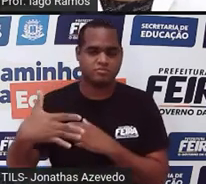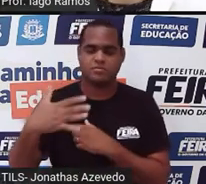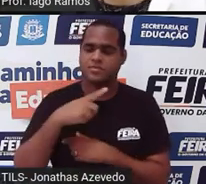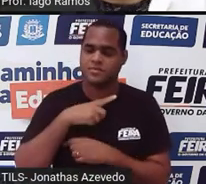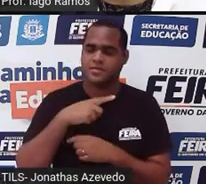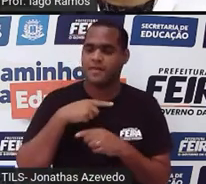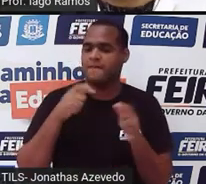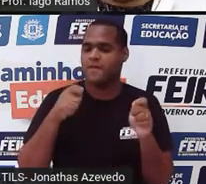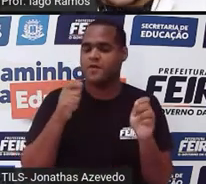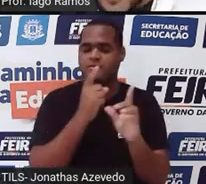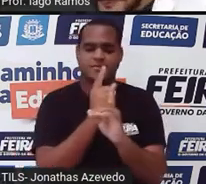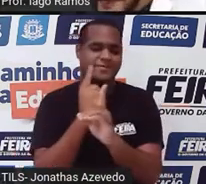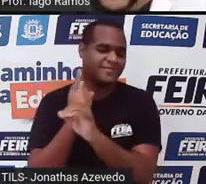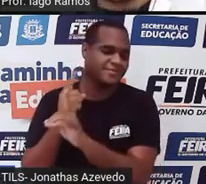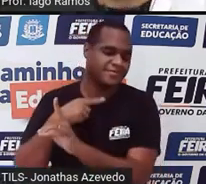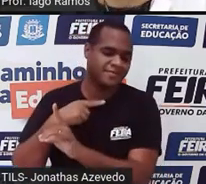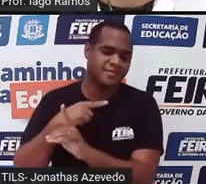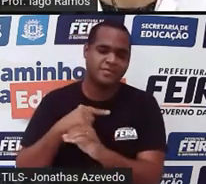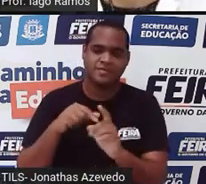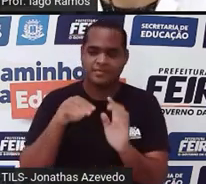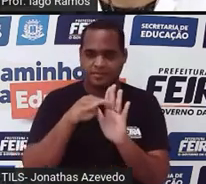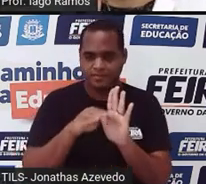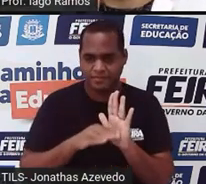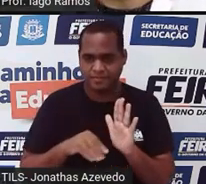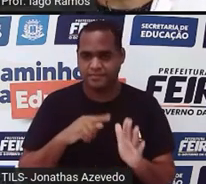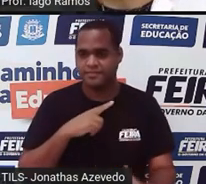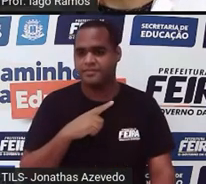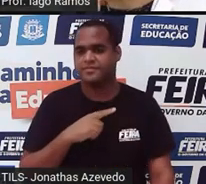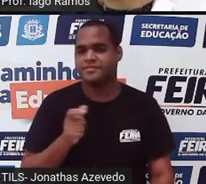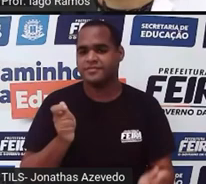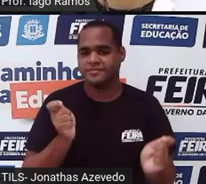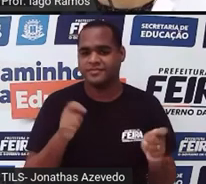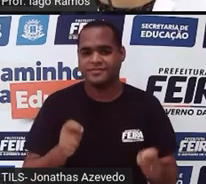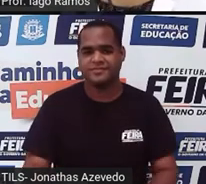encontrando vários números que formam essa sequência. Tá bom?